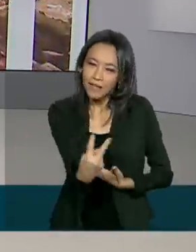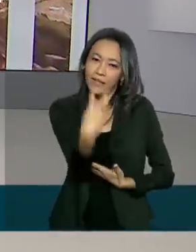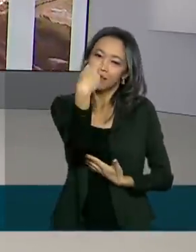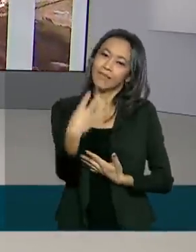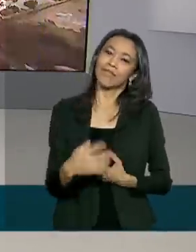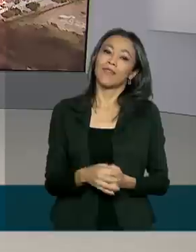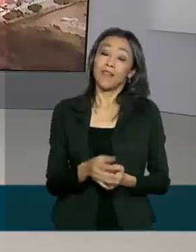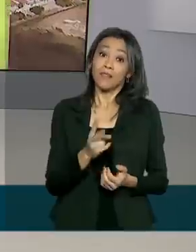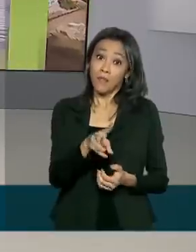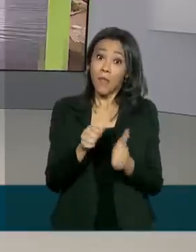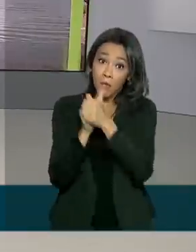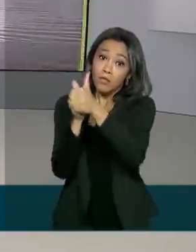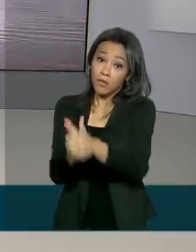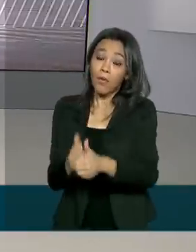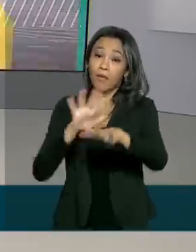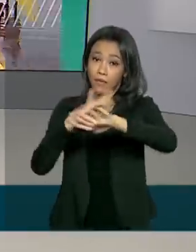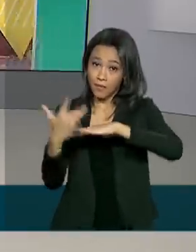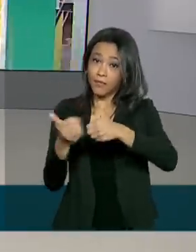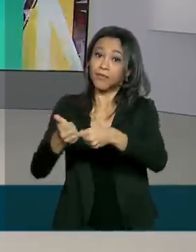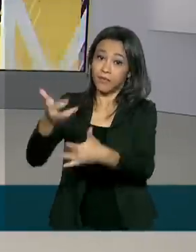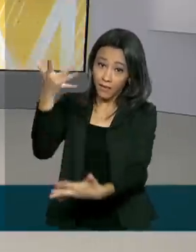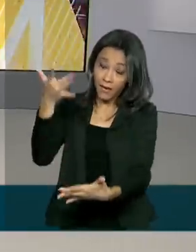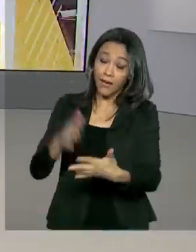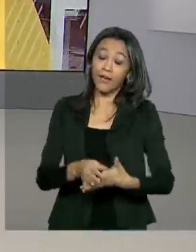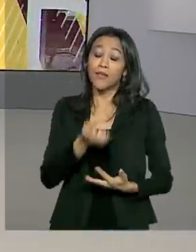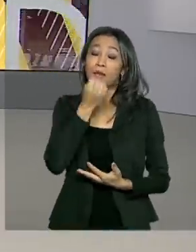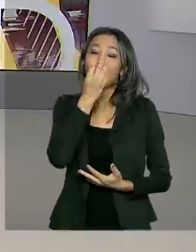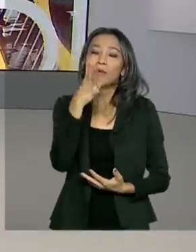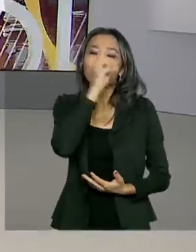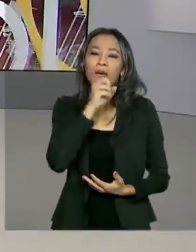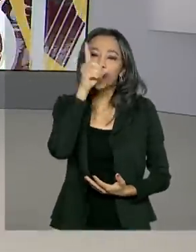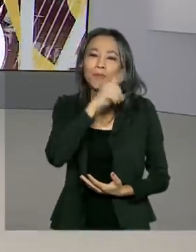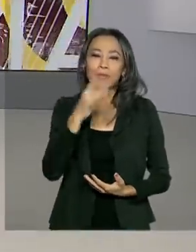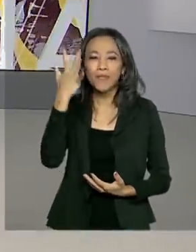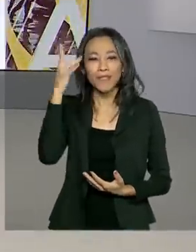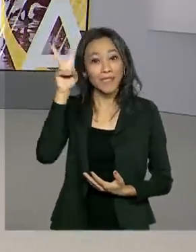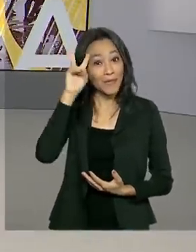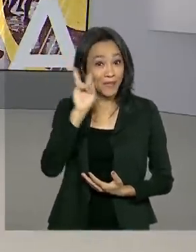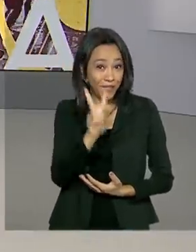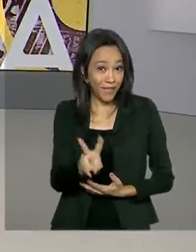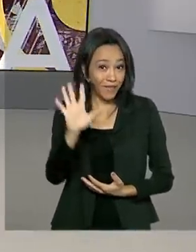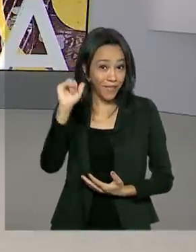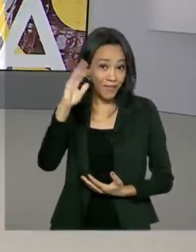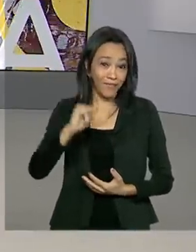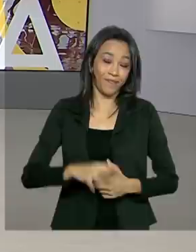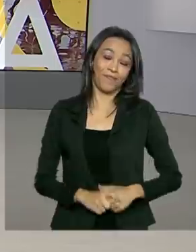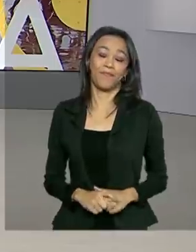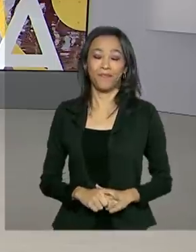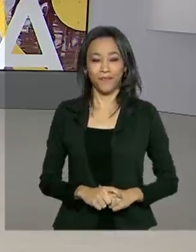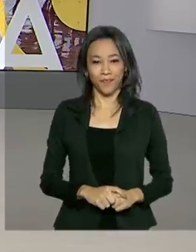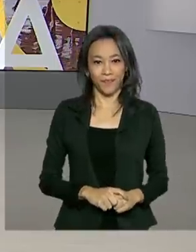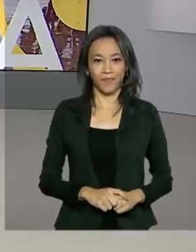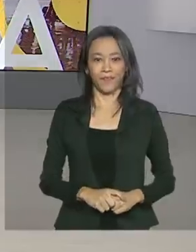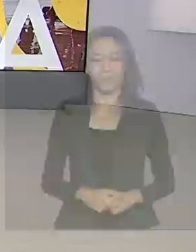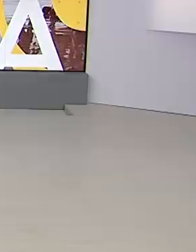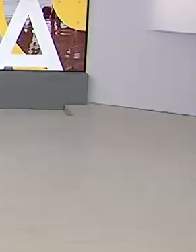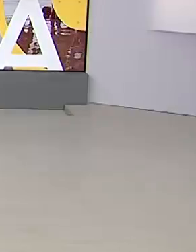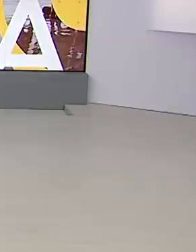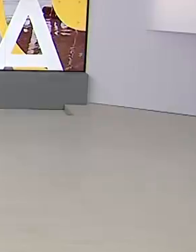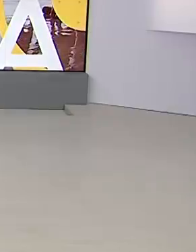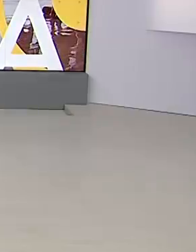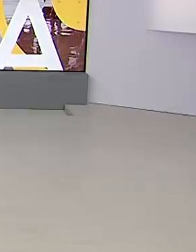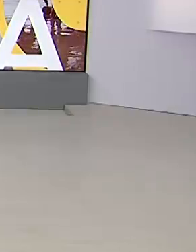audiência. Nos acompanhe também pelas redes sociais. Bom fim de semana para você. Nos vemos na segunda. Até lá. Tchau, tchau. Tchau,